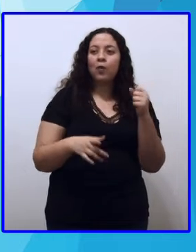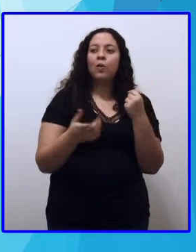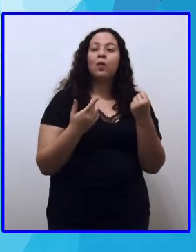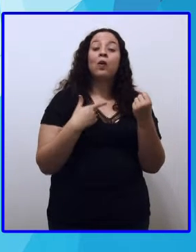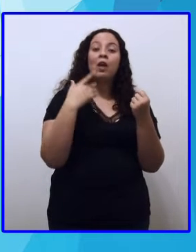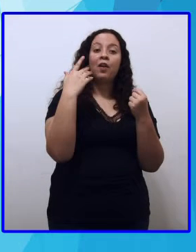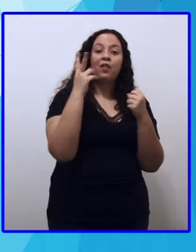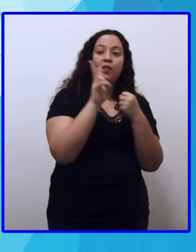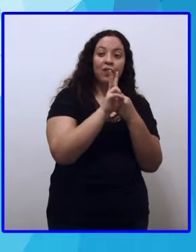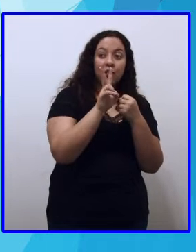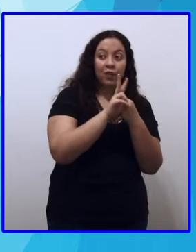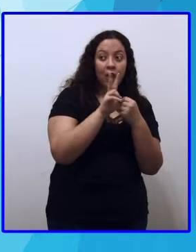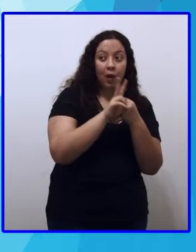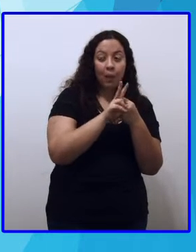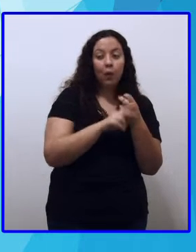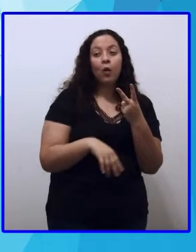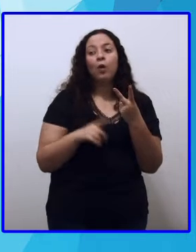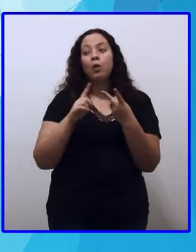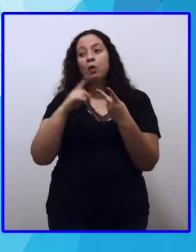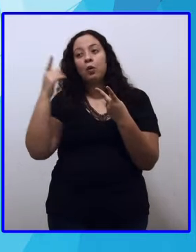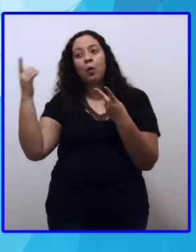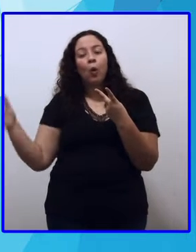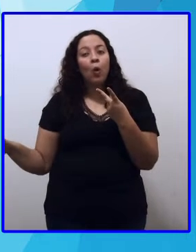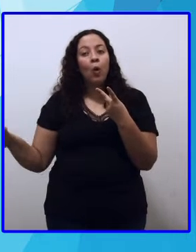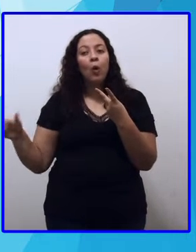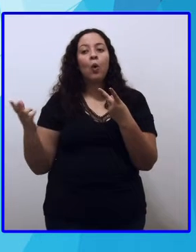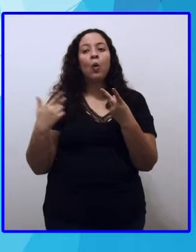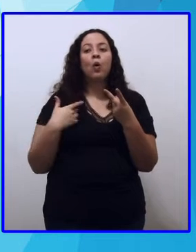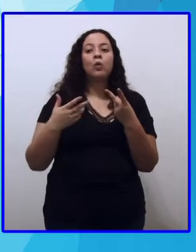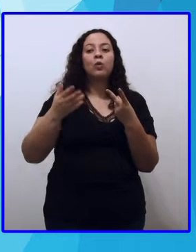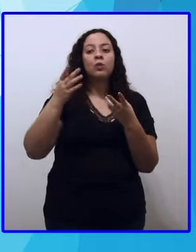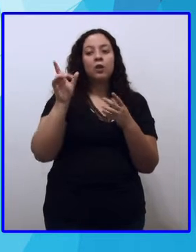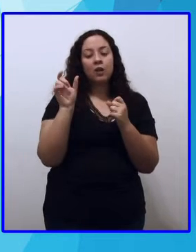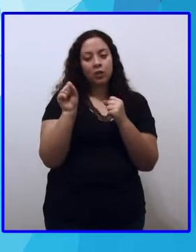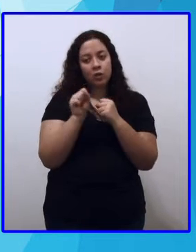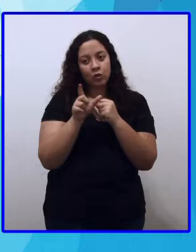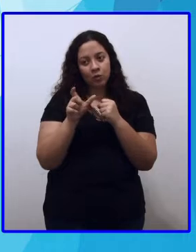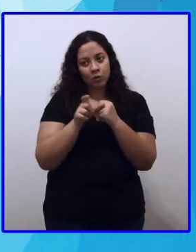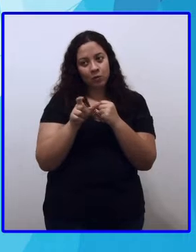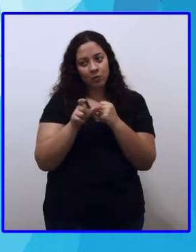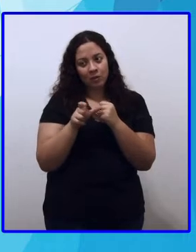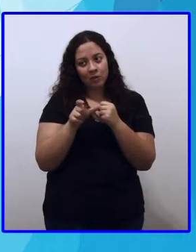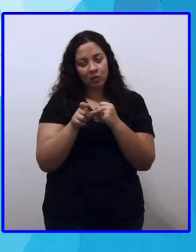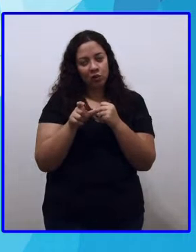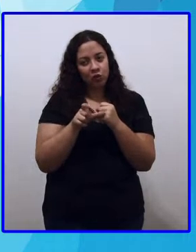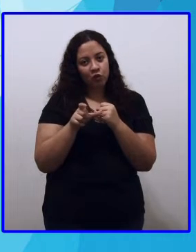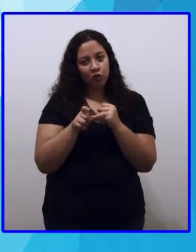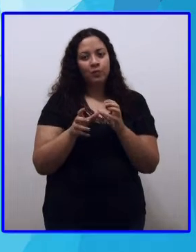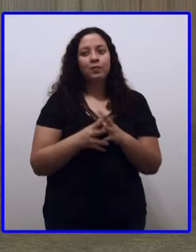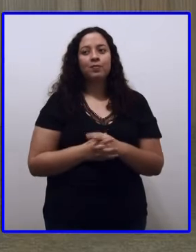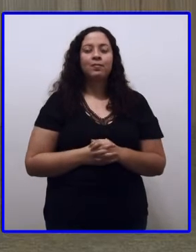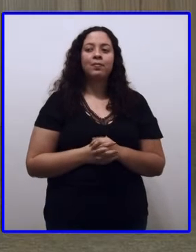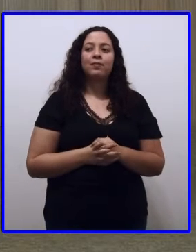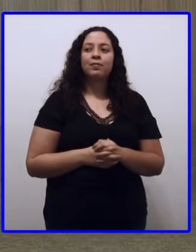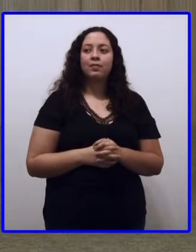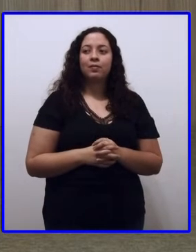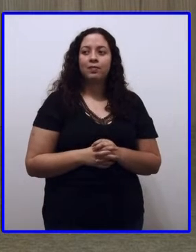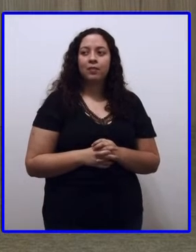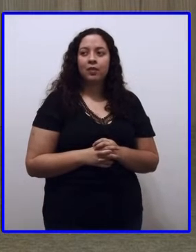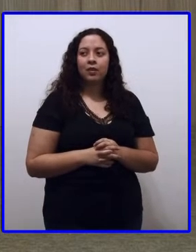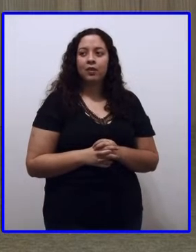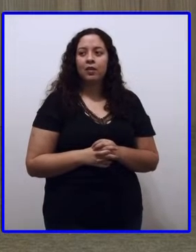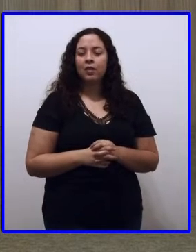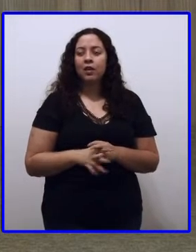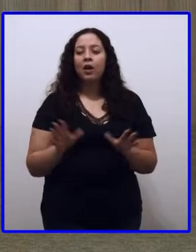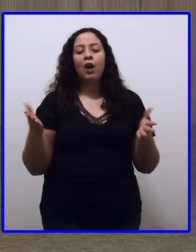que pode acontecer. E burrice é o nome que se dá ao ato de não agir com inteligência. Agora